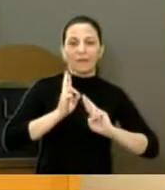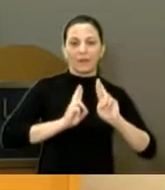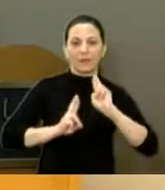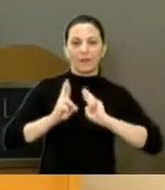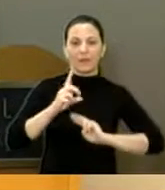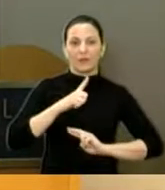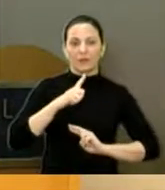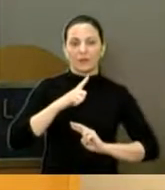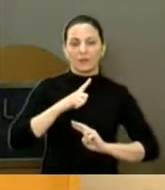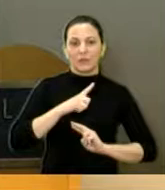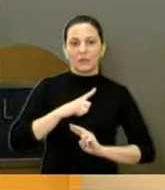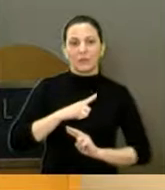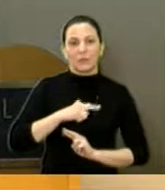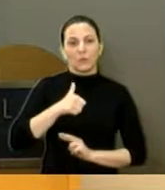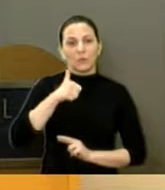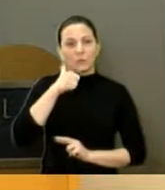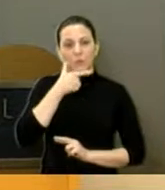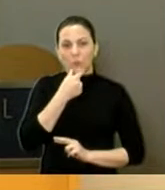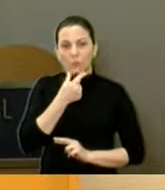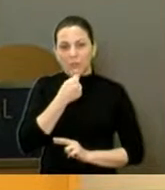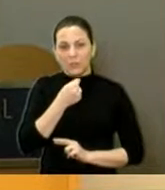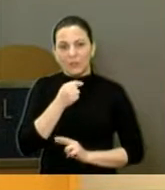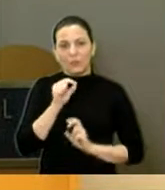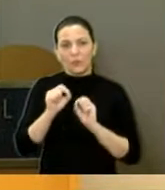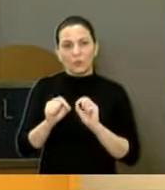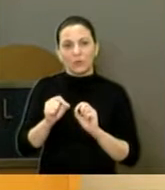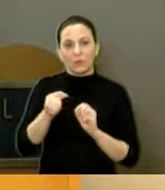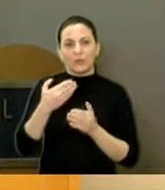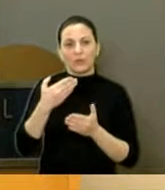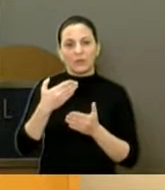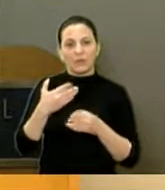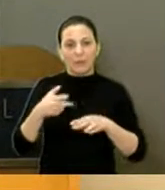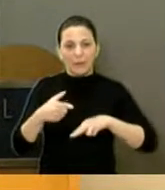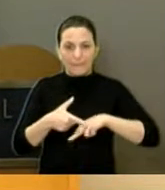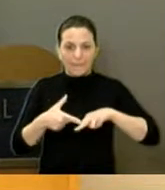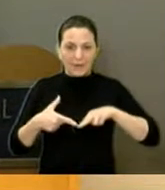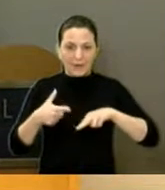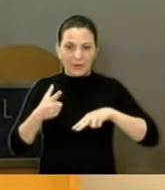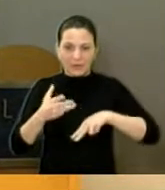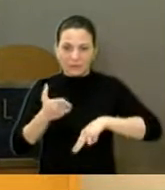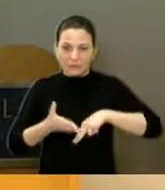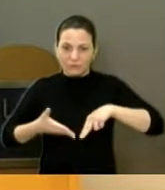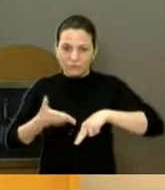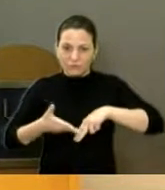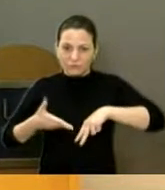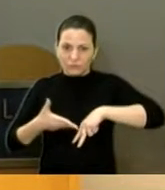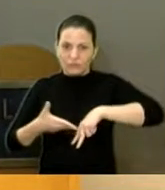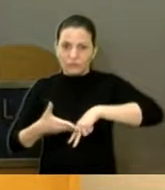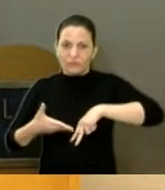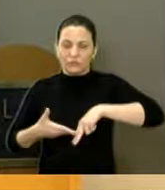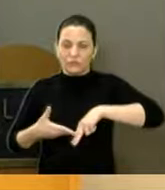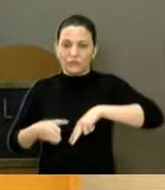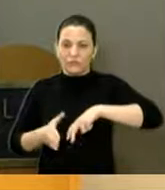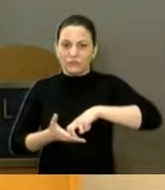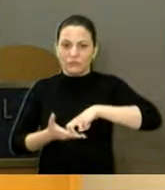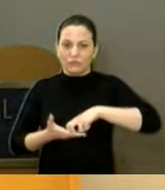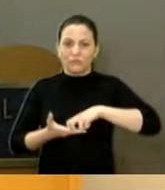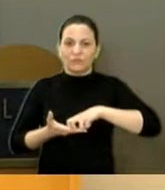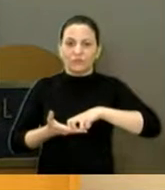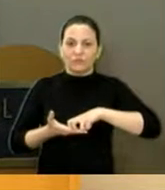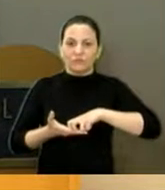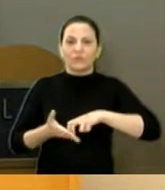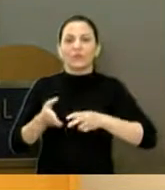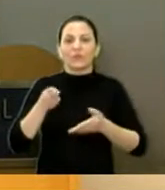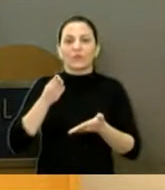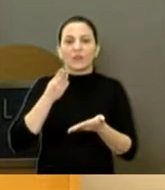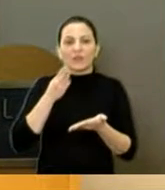teve um caso de um garoto, mãe de um garoto, tem uma pessoa que perdeu as duas pernas, eles reclamam de falta de acessibilidade, no